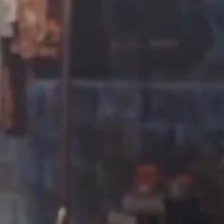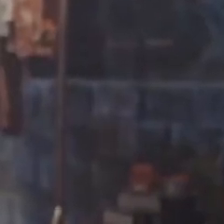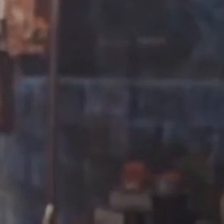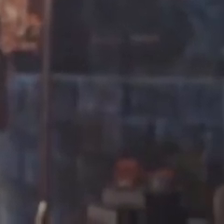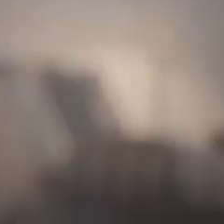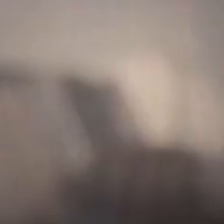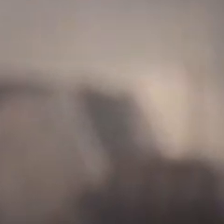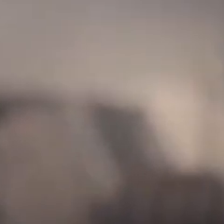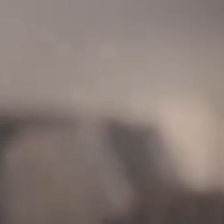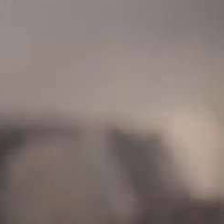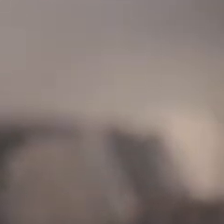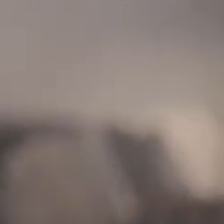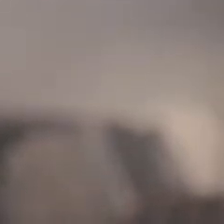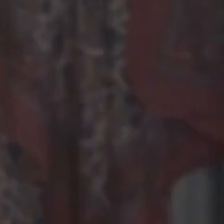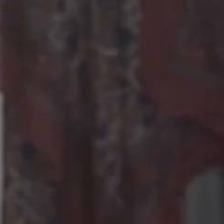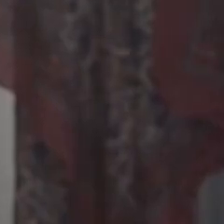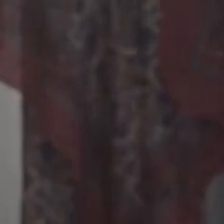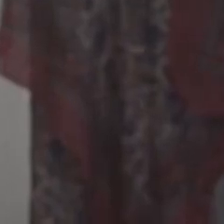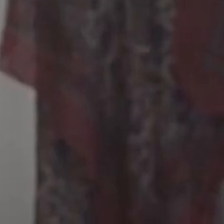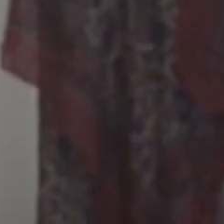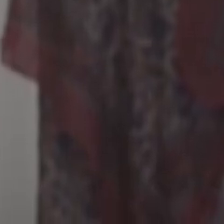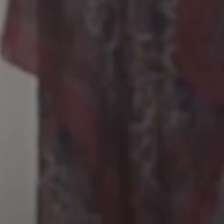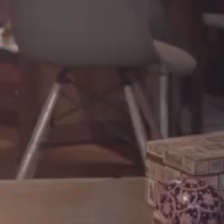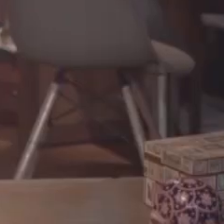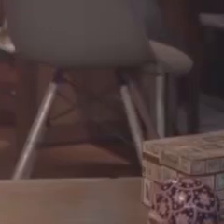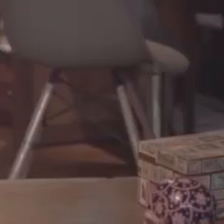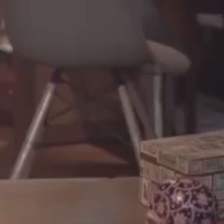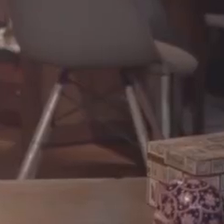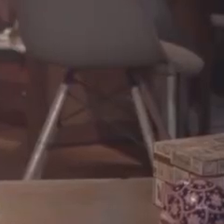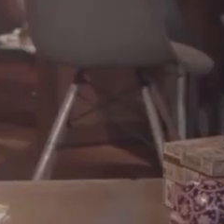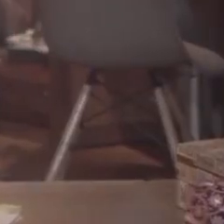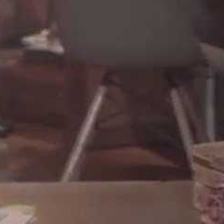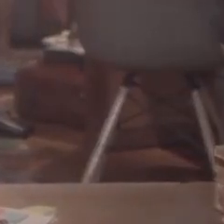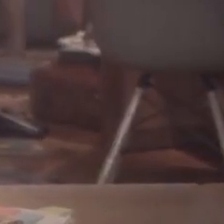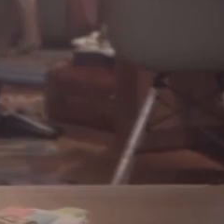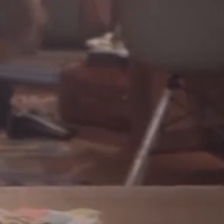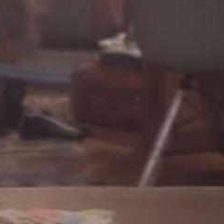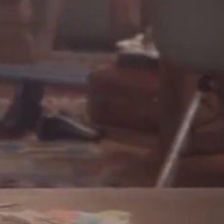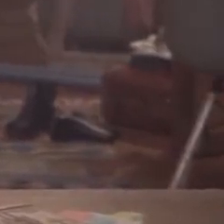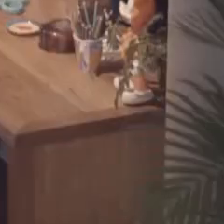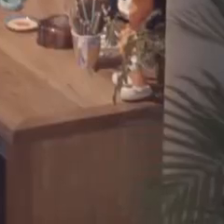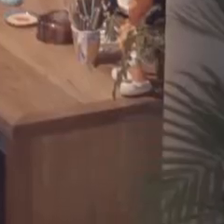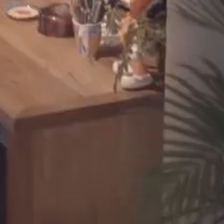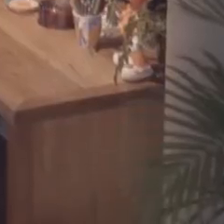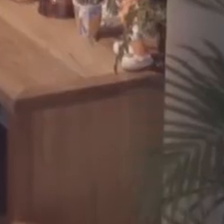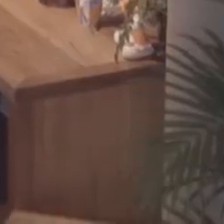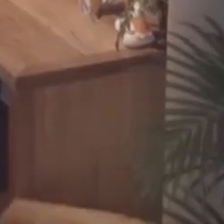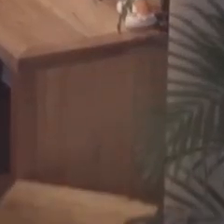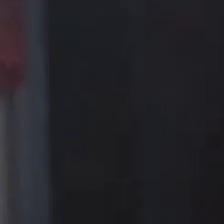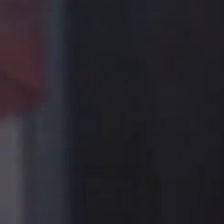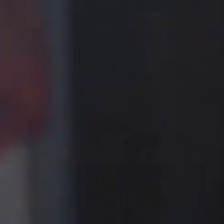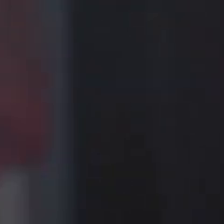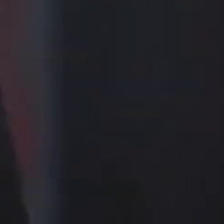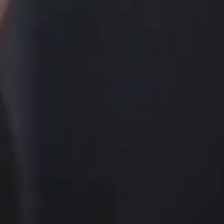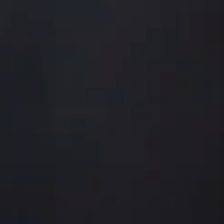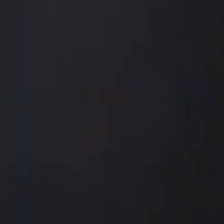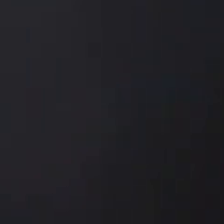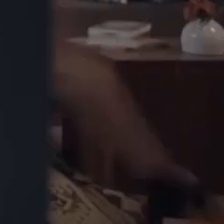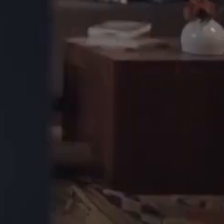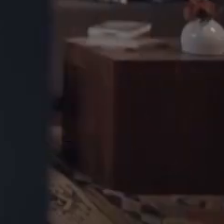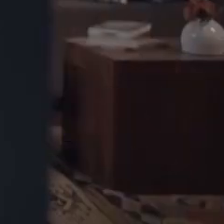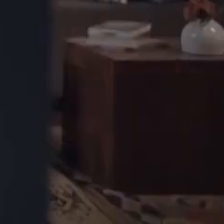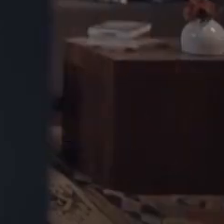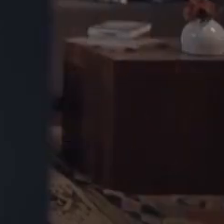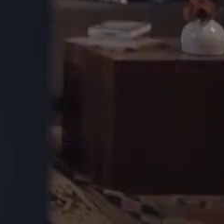Agora eu tenho uma razão pra viver Agora eu posso até gostar de você Completamente eu vou